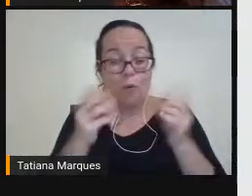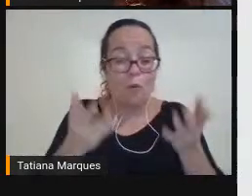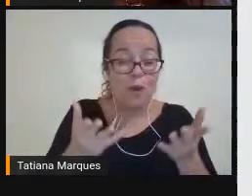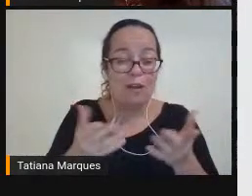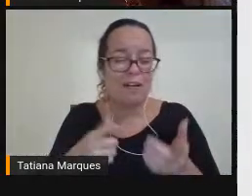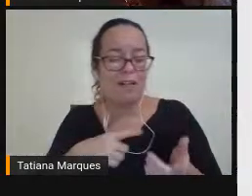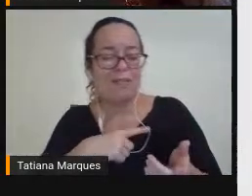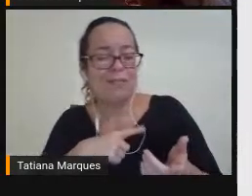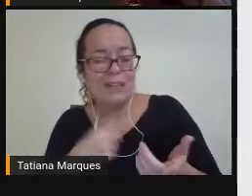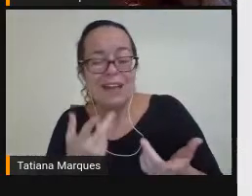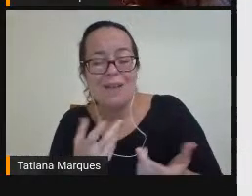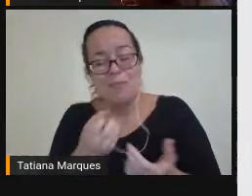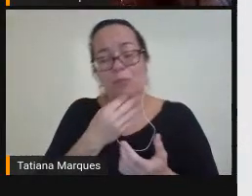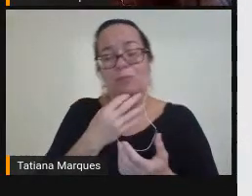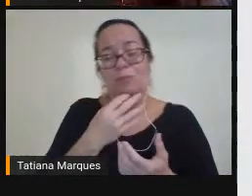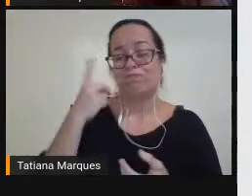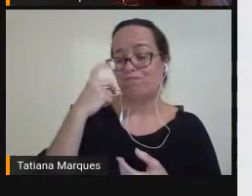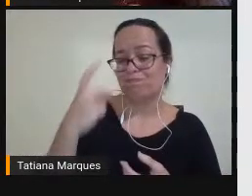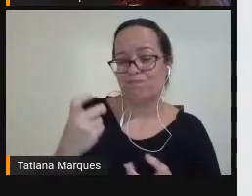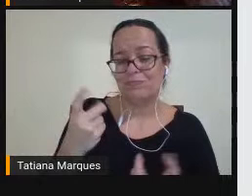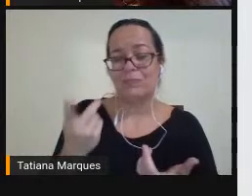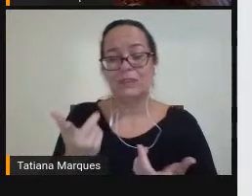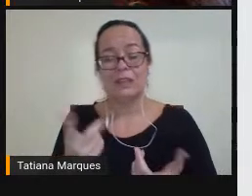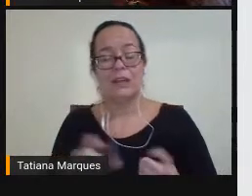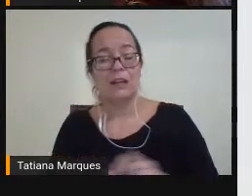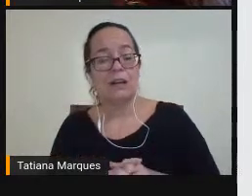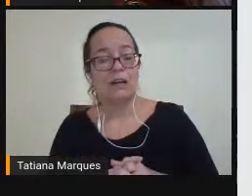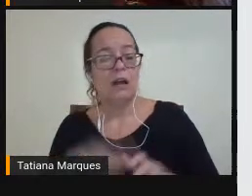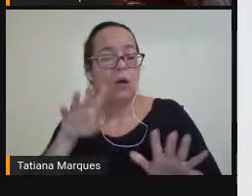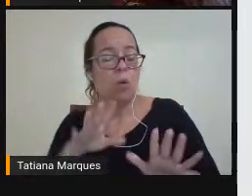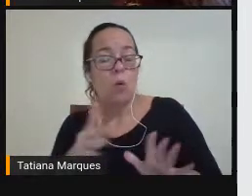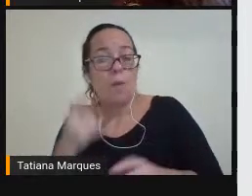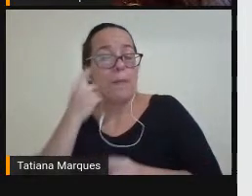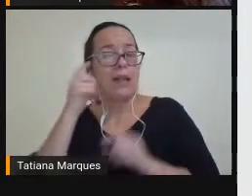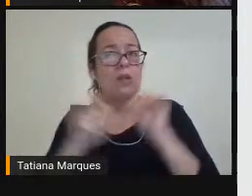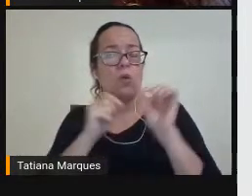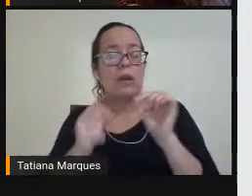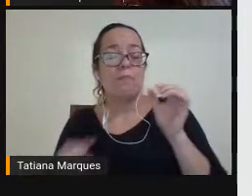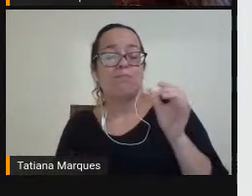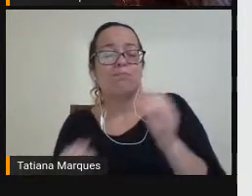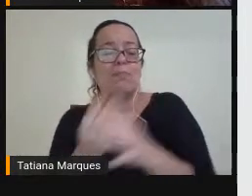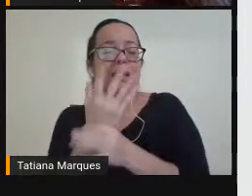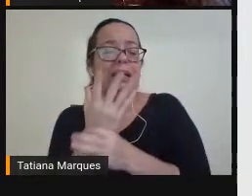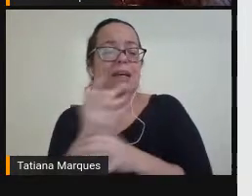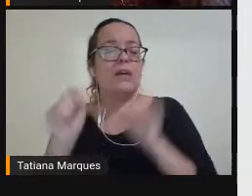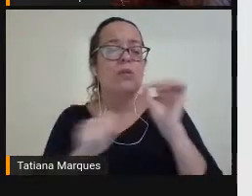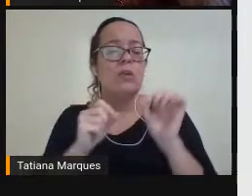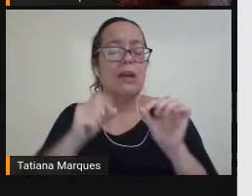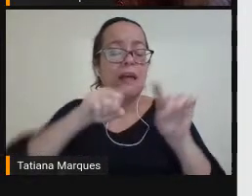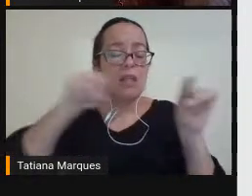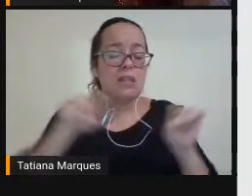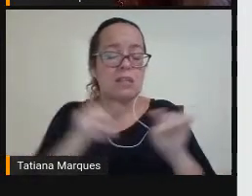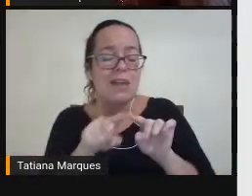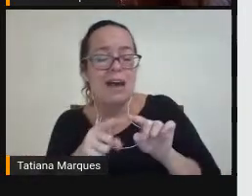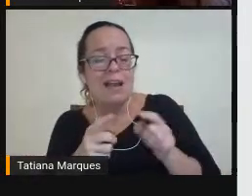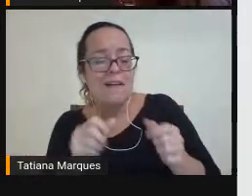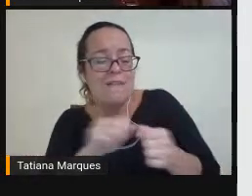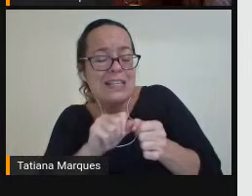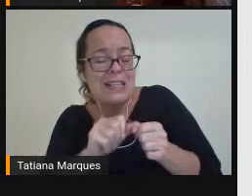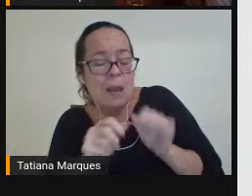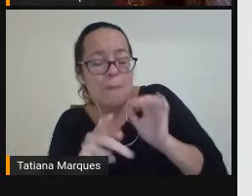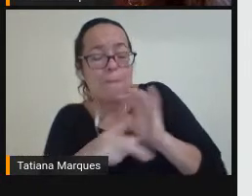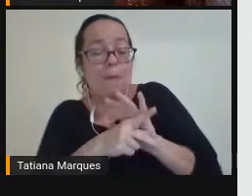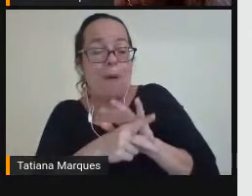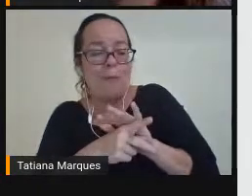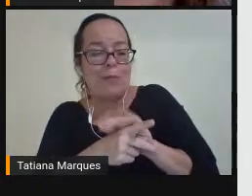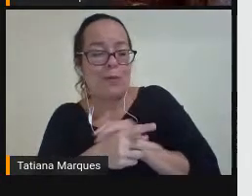muito bacana Pessoal Pensa em criar Aqui Toda essa sala E possibilitar E personalizar Isso daqui Só